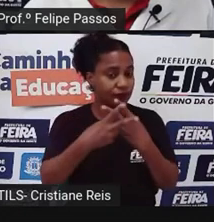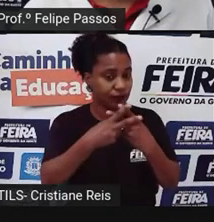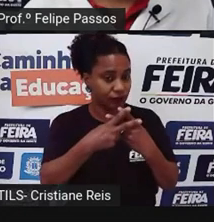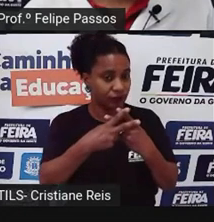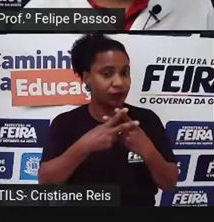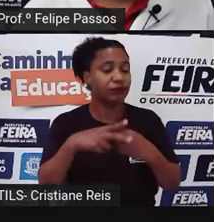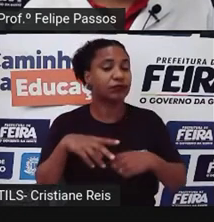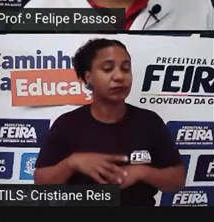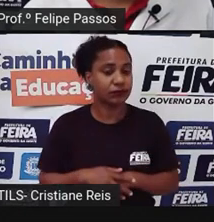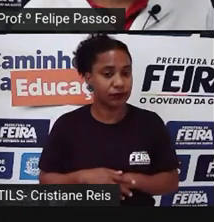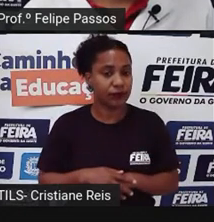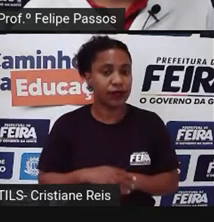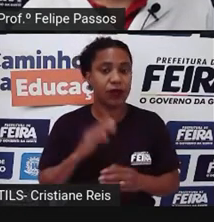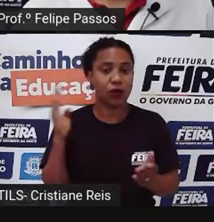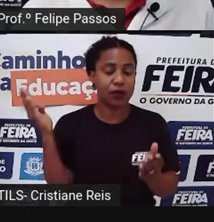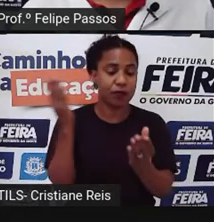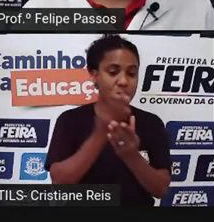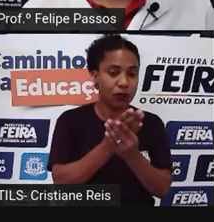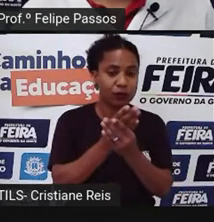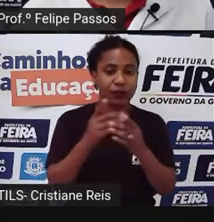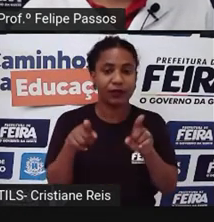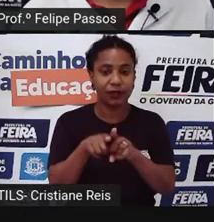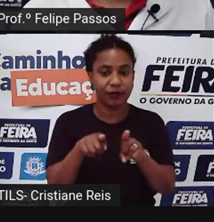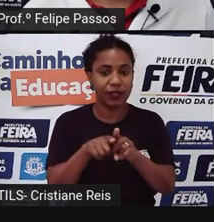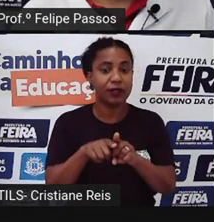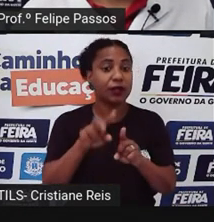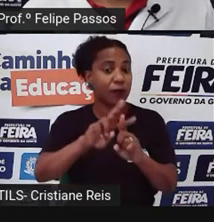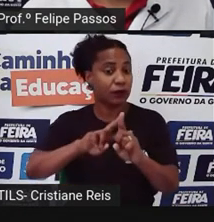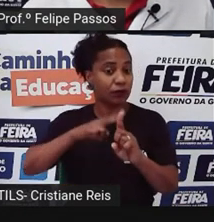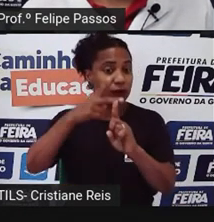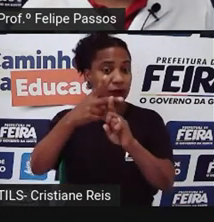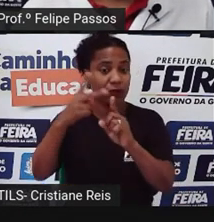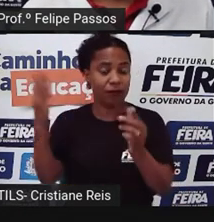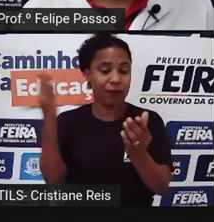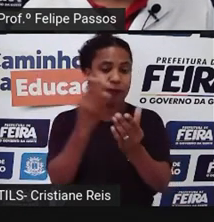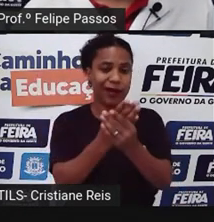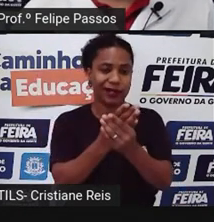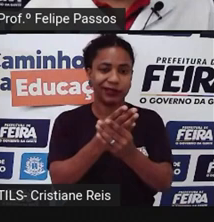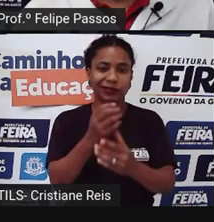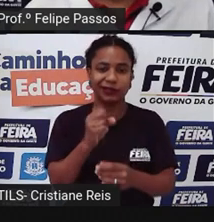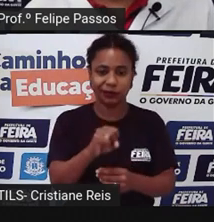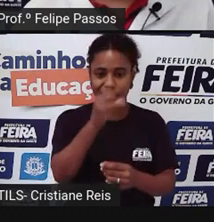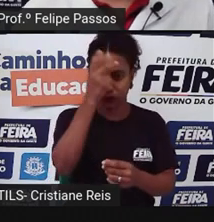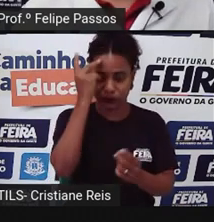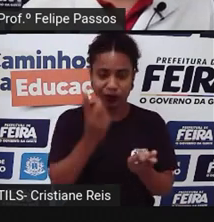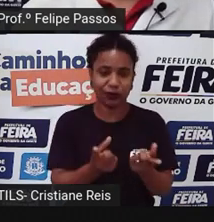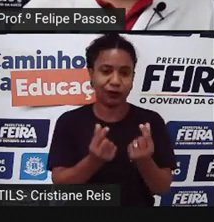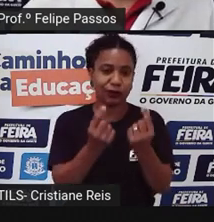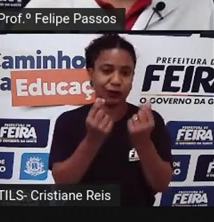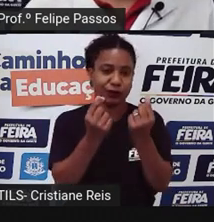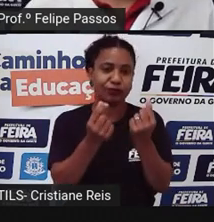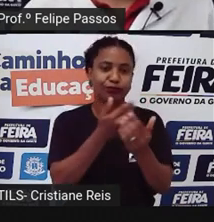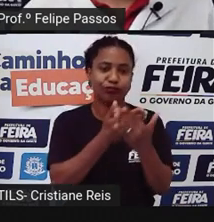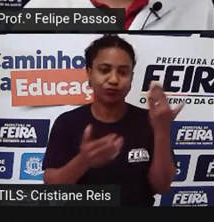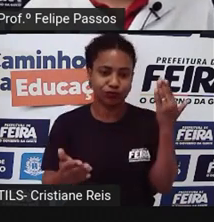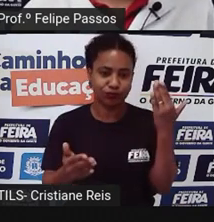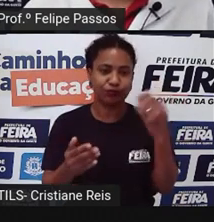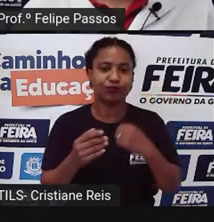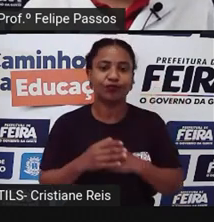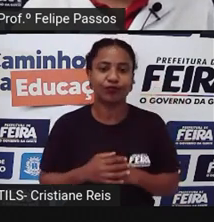de um terço a dois terços, se a invasão resultar em prejuízo econômico. Antes, a pena